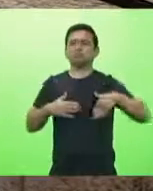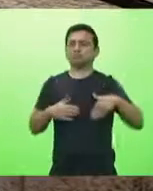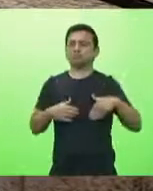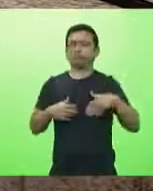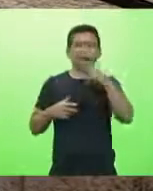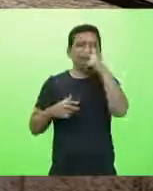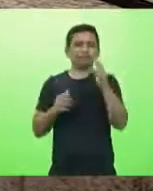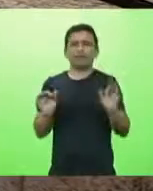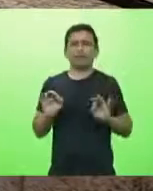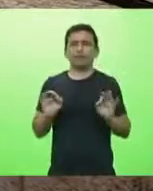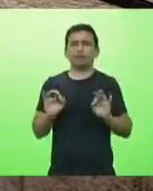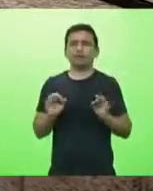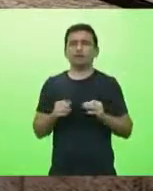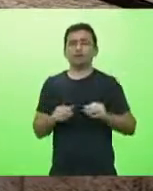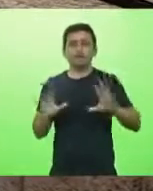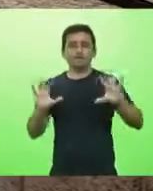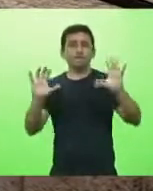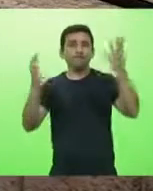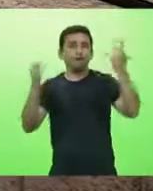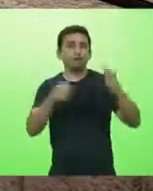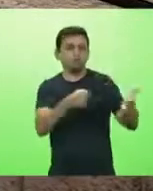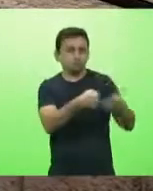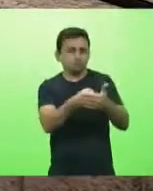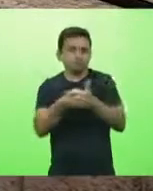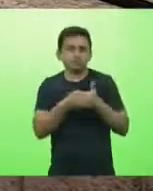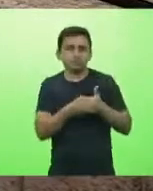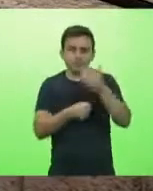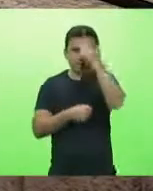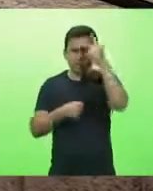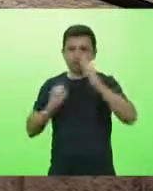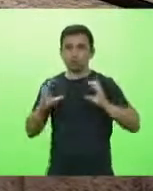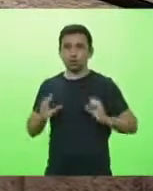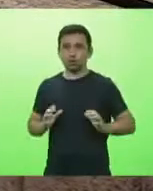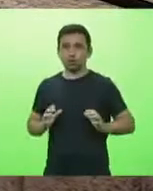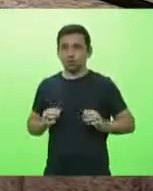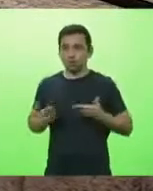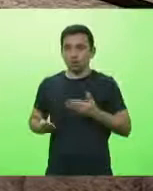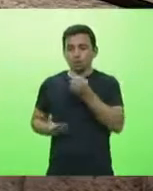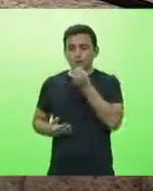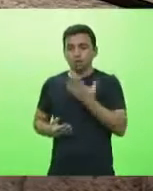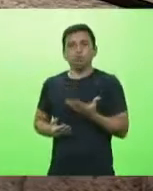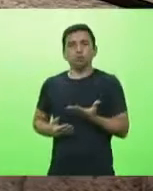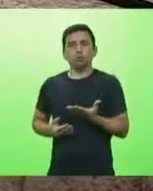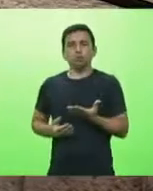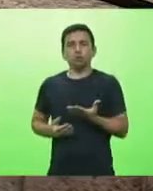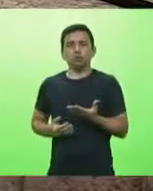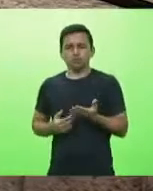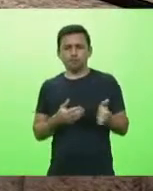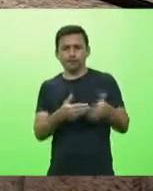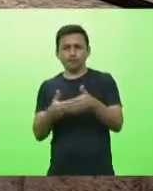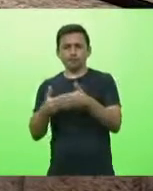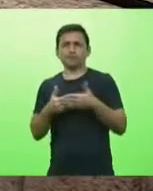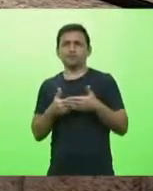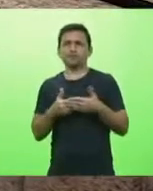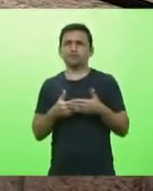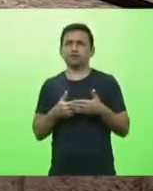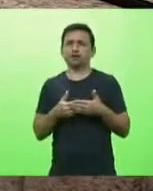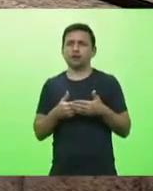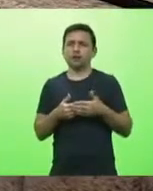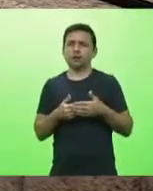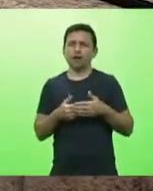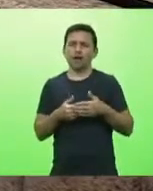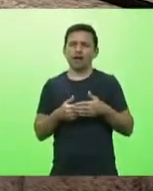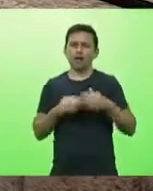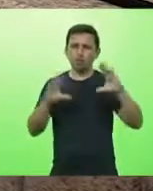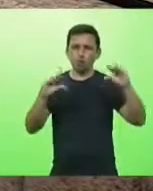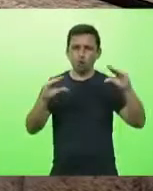festas clandestinas e as vezes o cidadão de bem fala assim mas o que que resolve fechar das 23 às 6 da manhã resolve muito